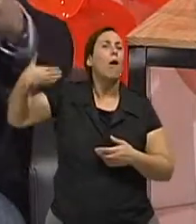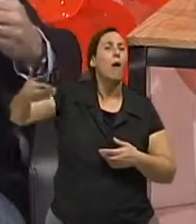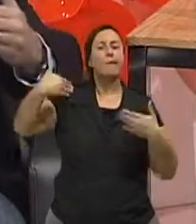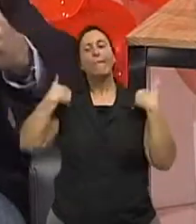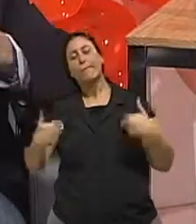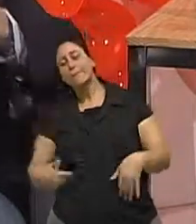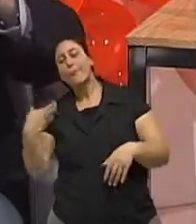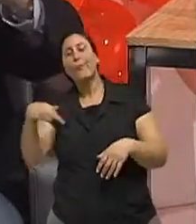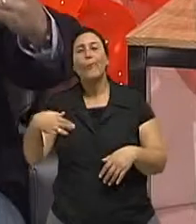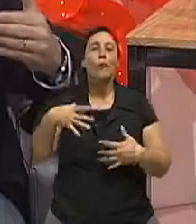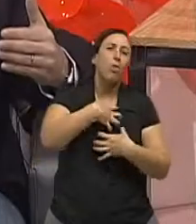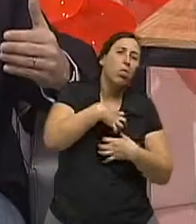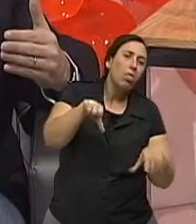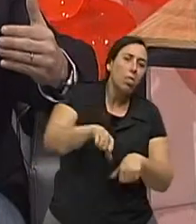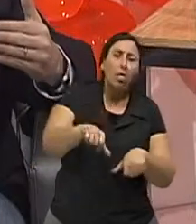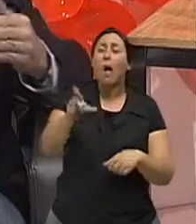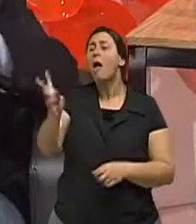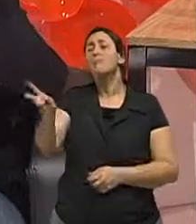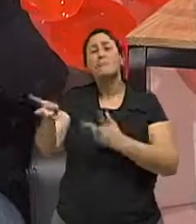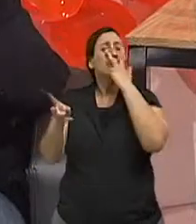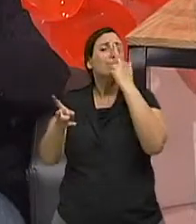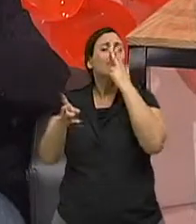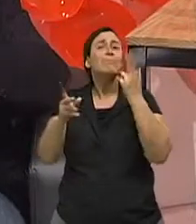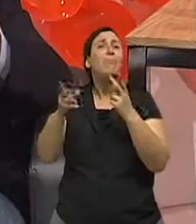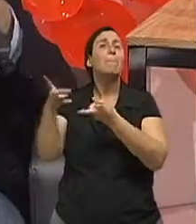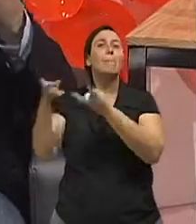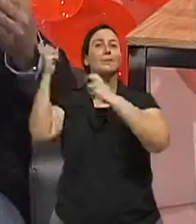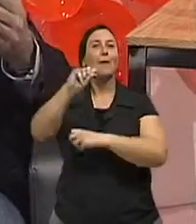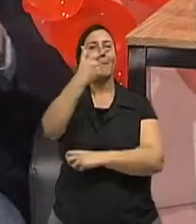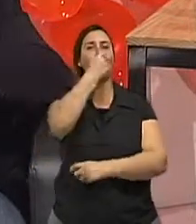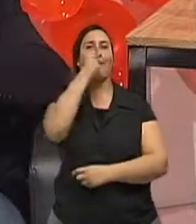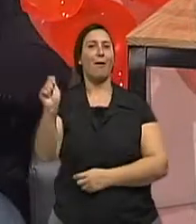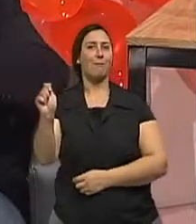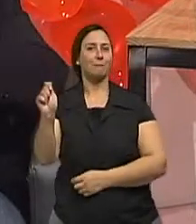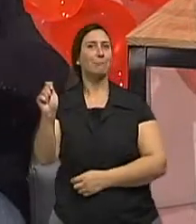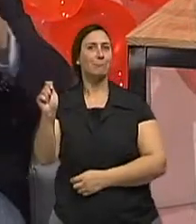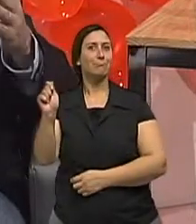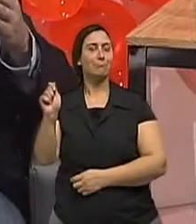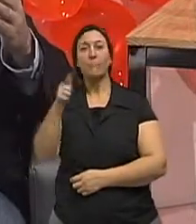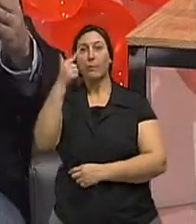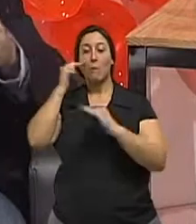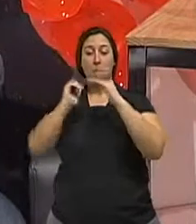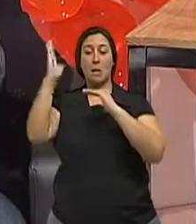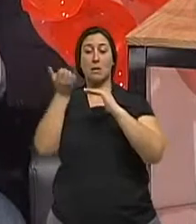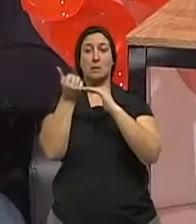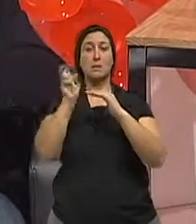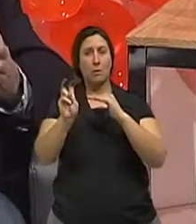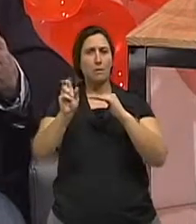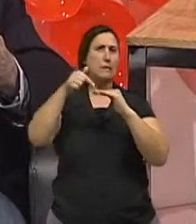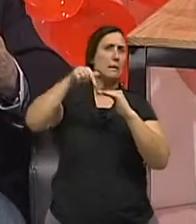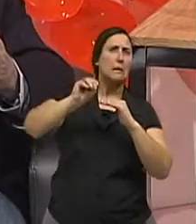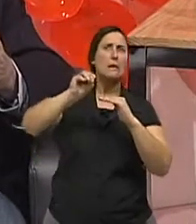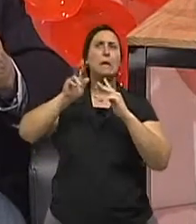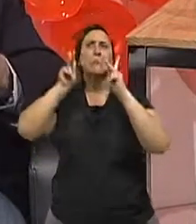vai se vivendo e vão aparecendo as doenças. Então, é difícil a gente pegar uma pessoa com mais de 65 anos, 70 anos,